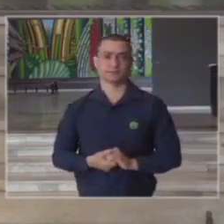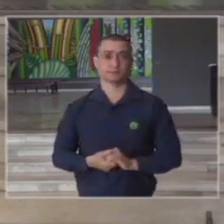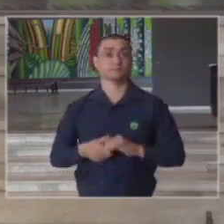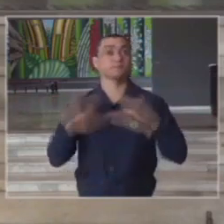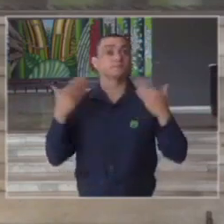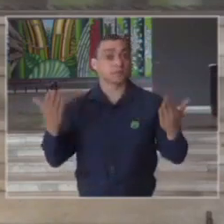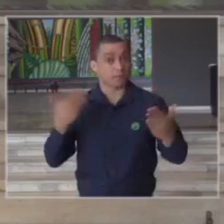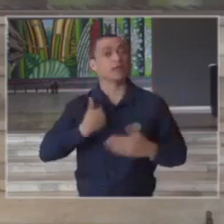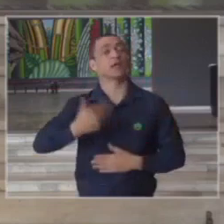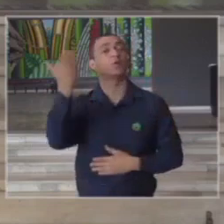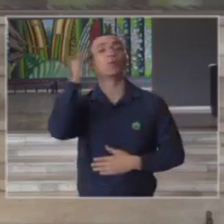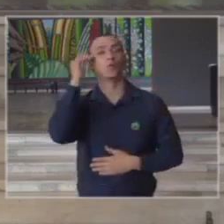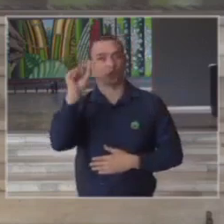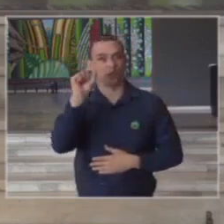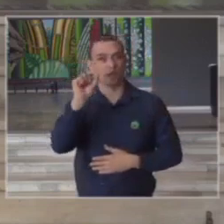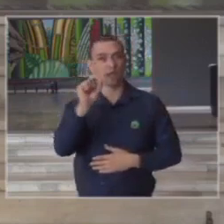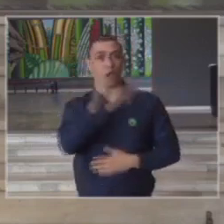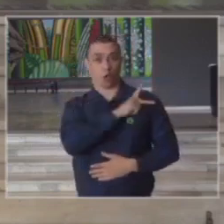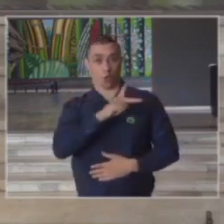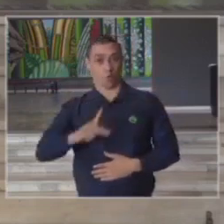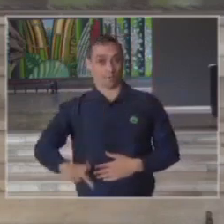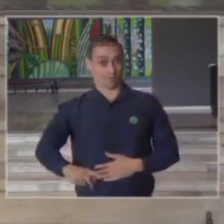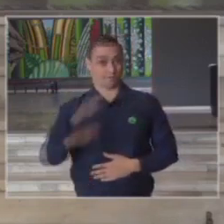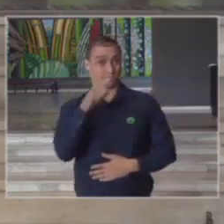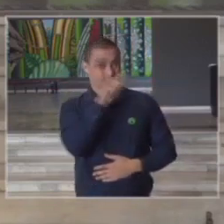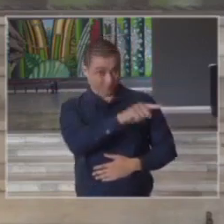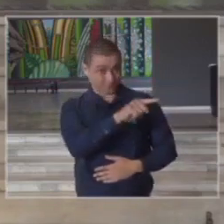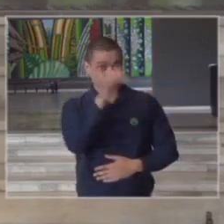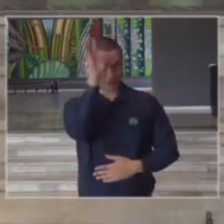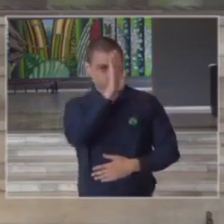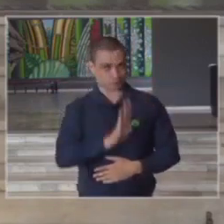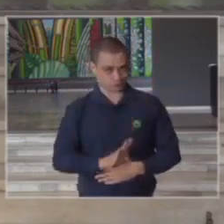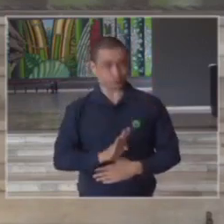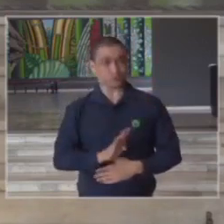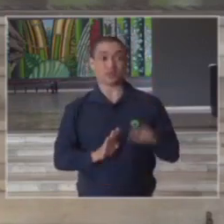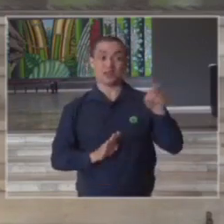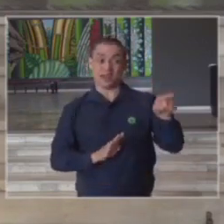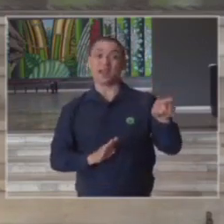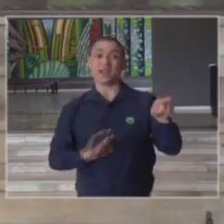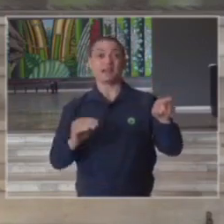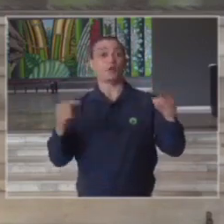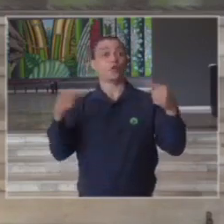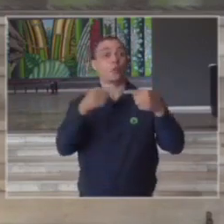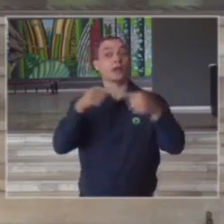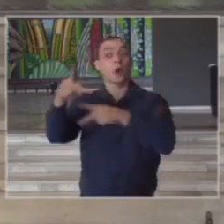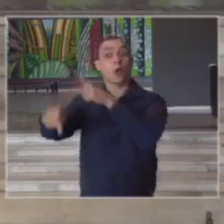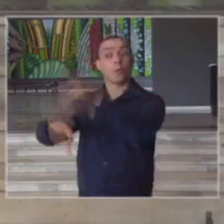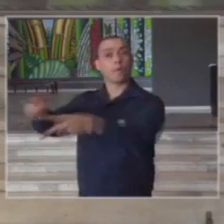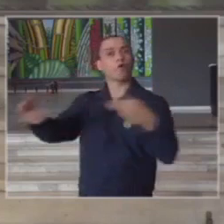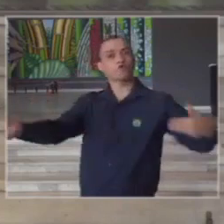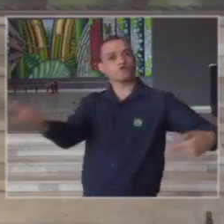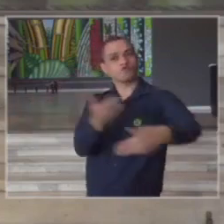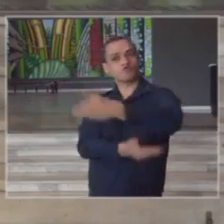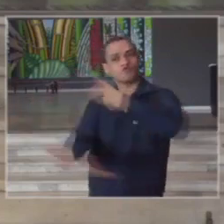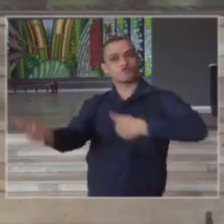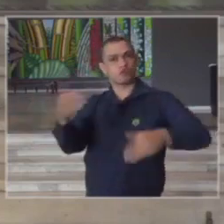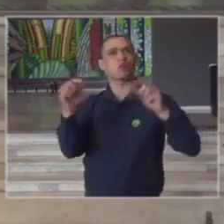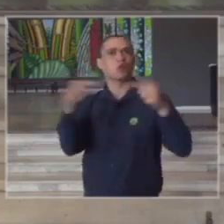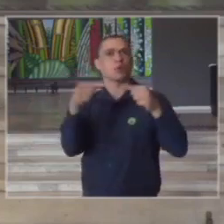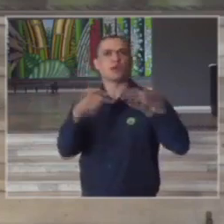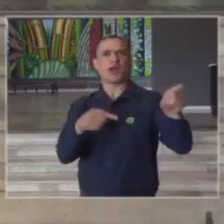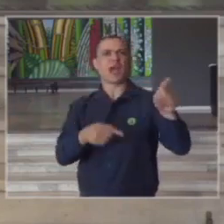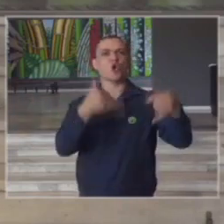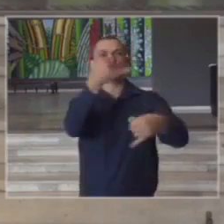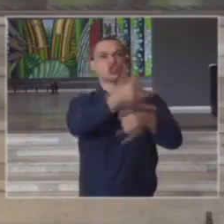entendo também que o presidente da república do Brasil deve interagir com o povo e não com o chefe da